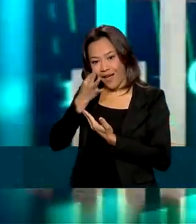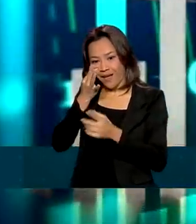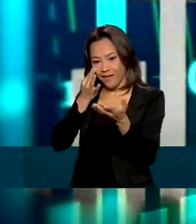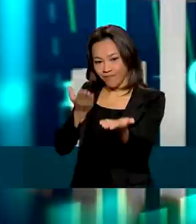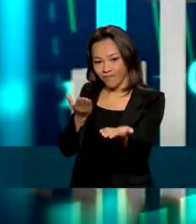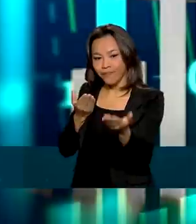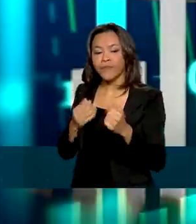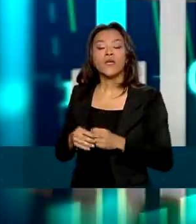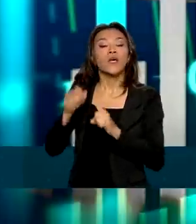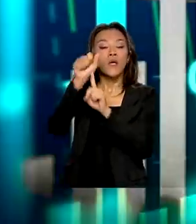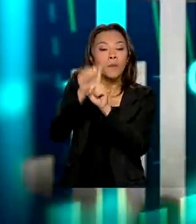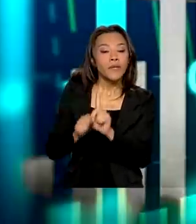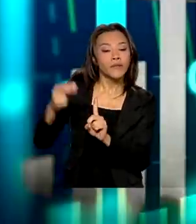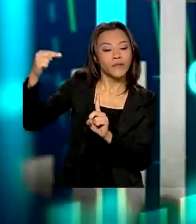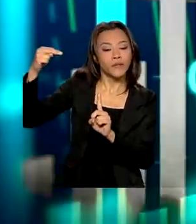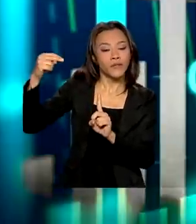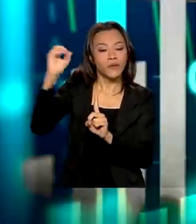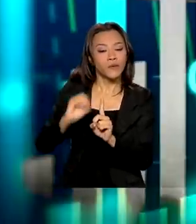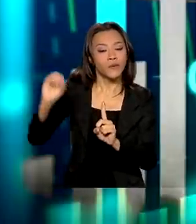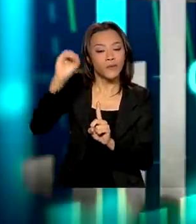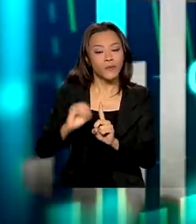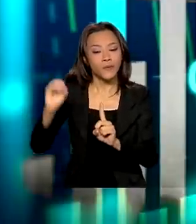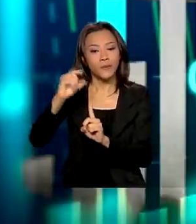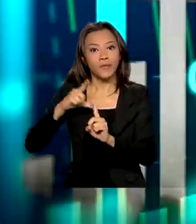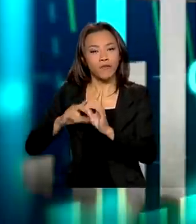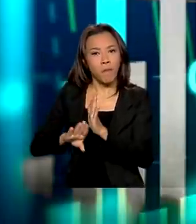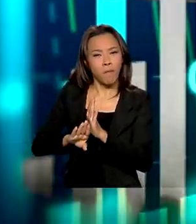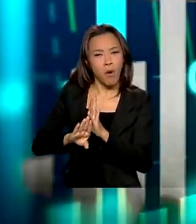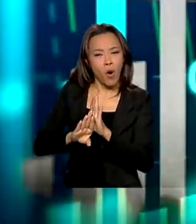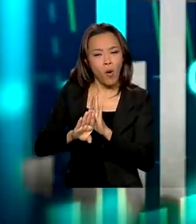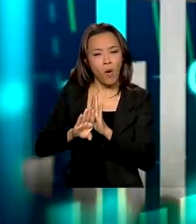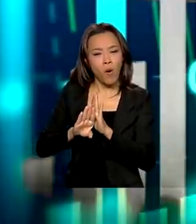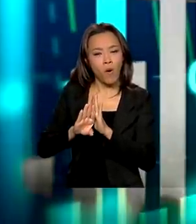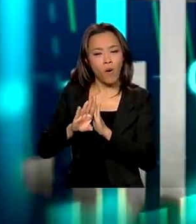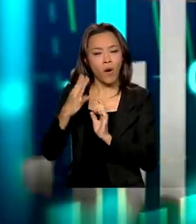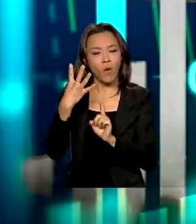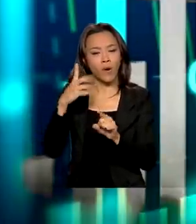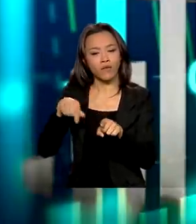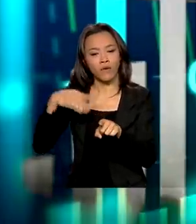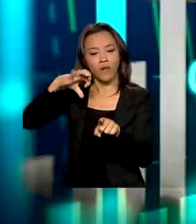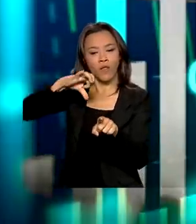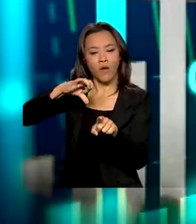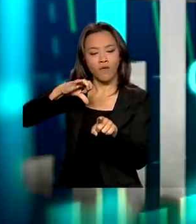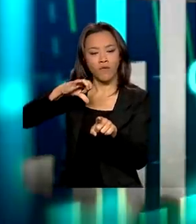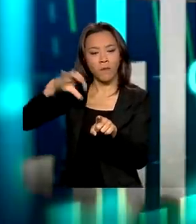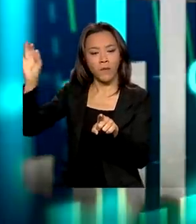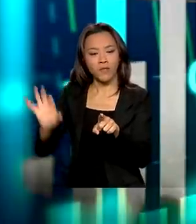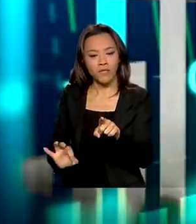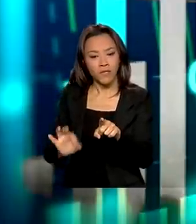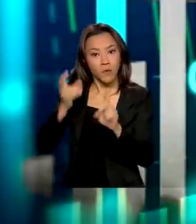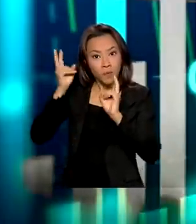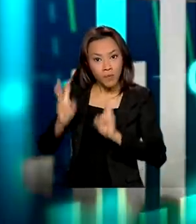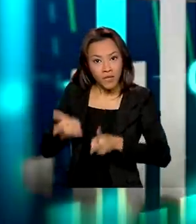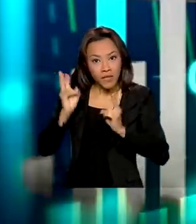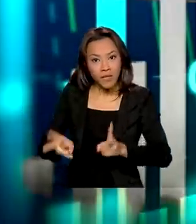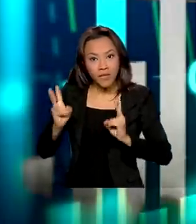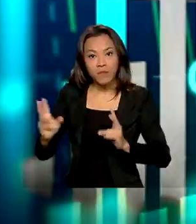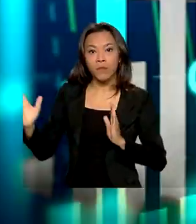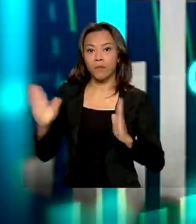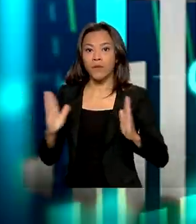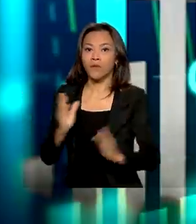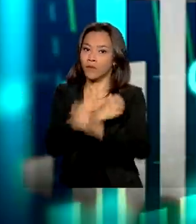aqui. Em outubro, nós tivemos um crescimento da arrecadação federal de 4,9% em relação ao mesmo período do ano passado.